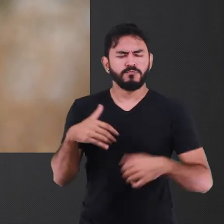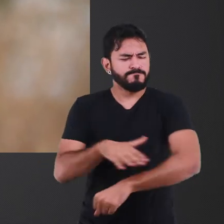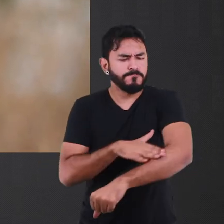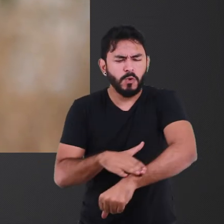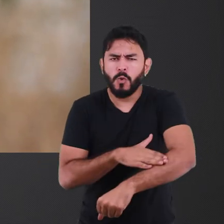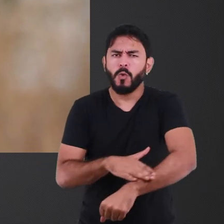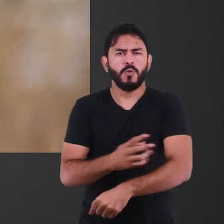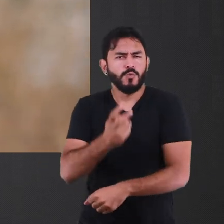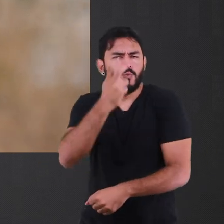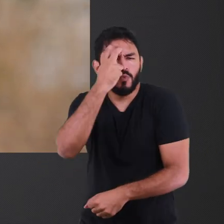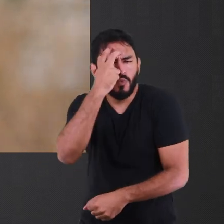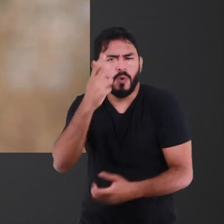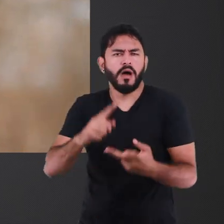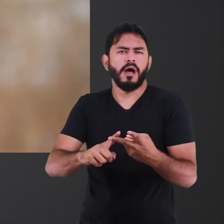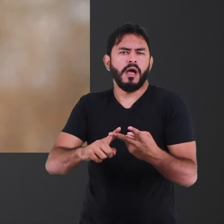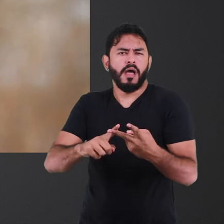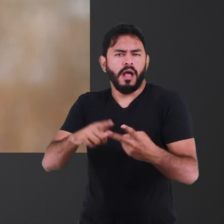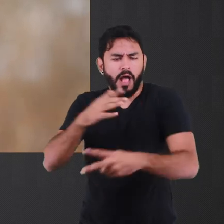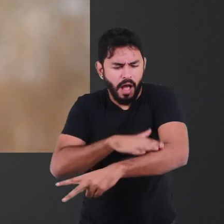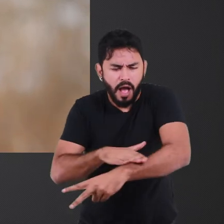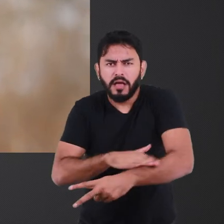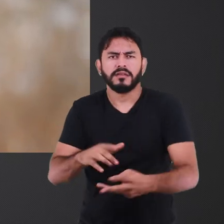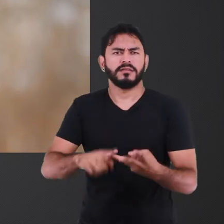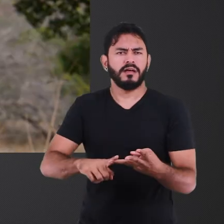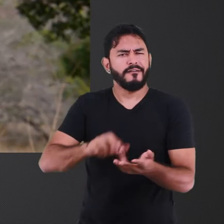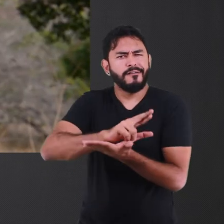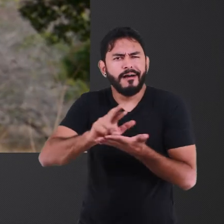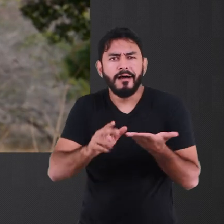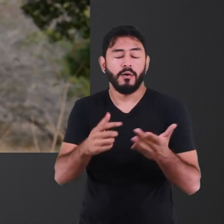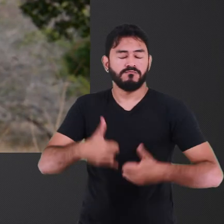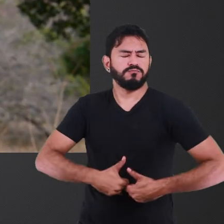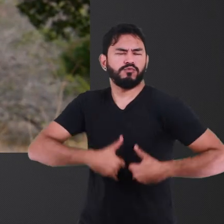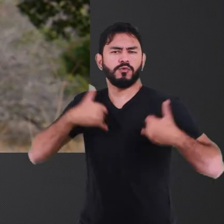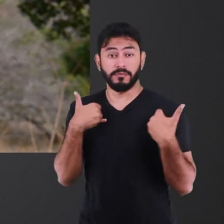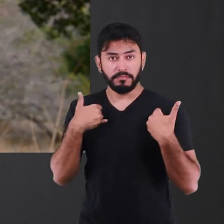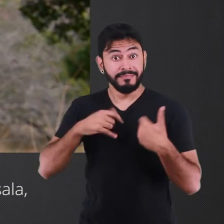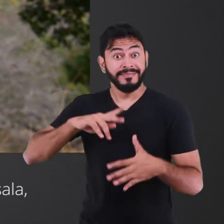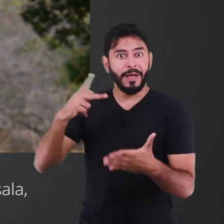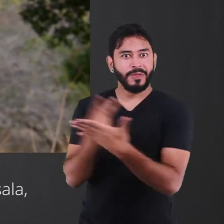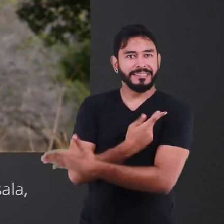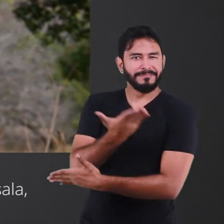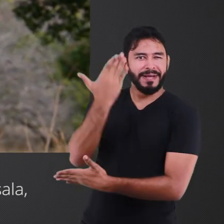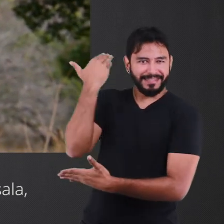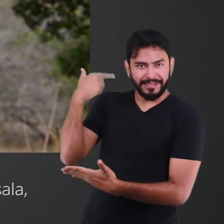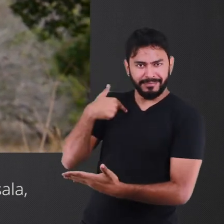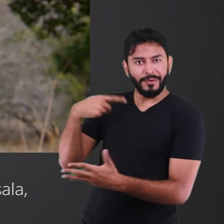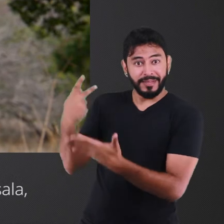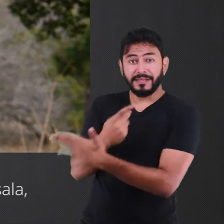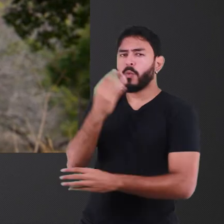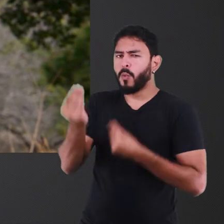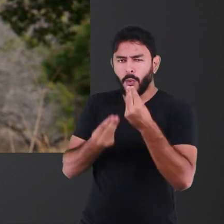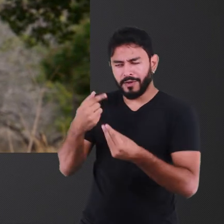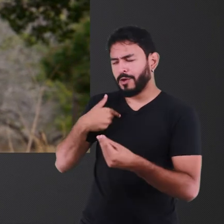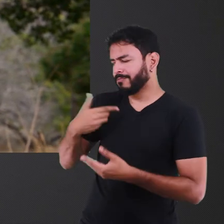cor, da minha cultura, da minha raça. Eu do nada, assim, do nada. Eu não sei como foi que eu cheguei nessa conversa com um aluno da